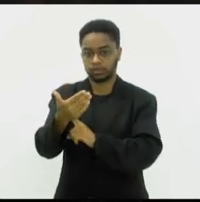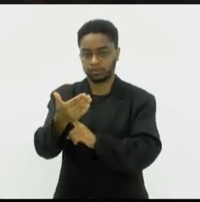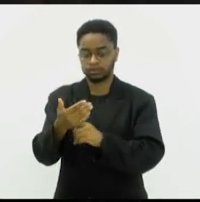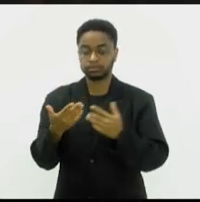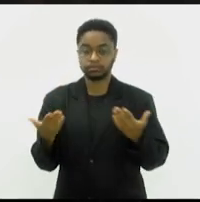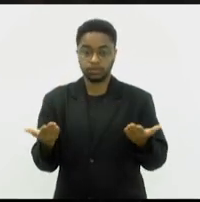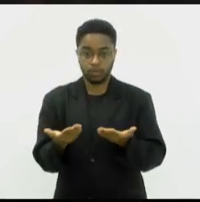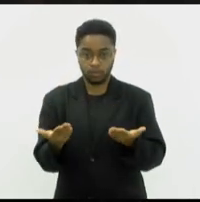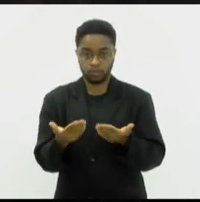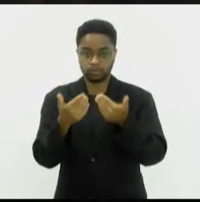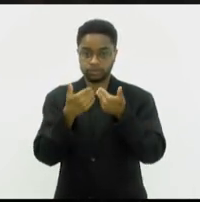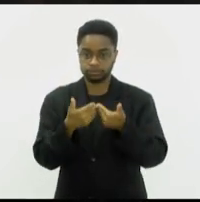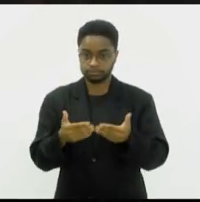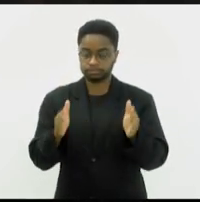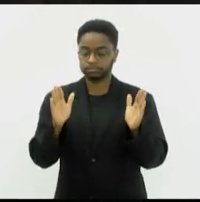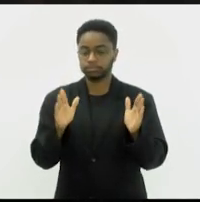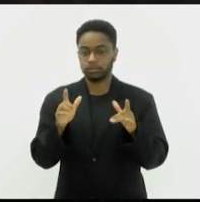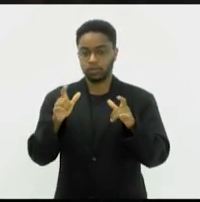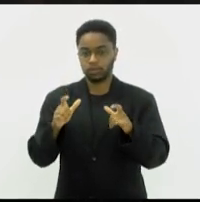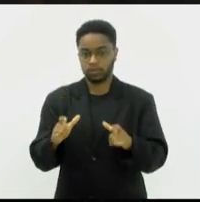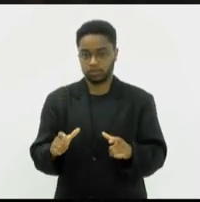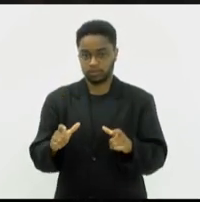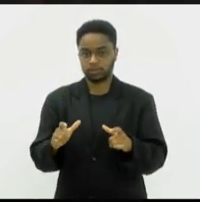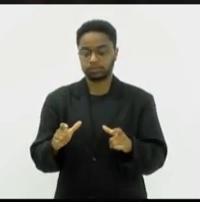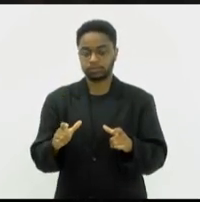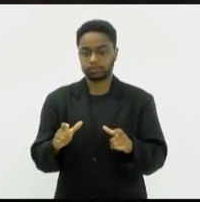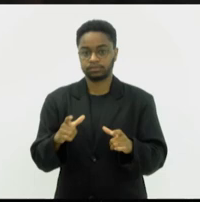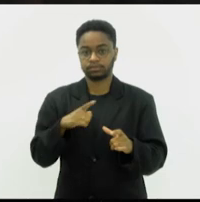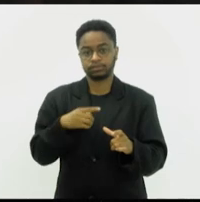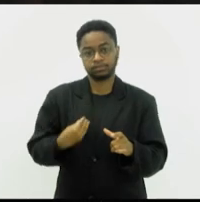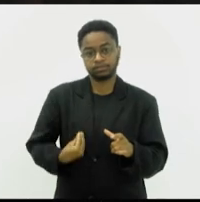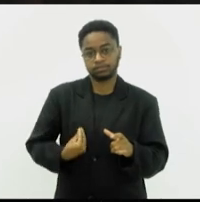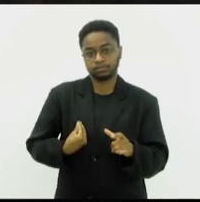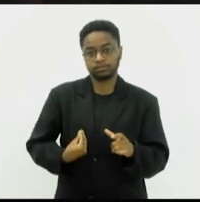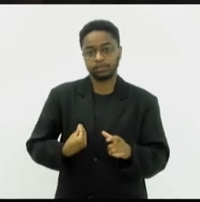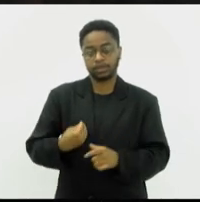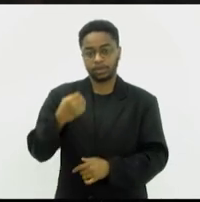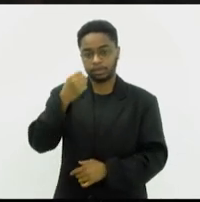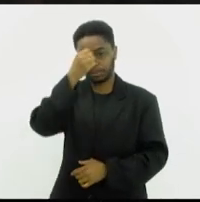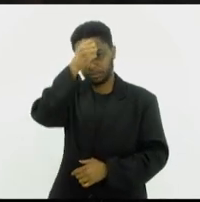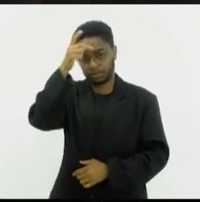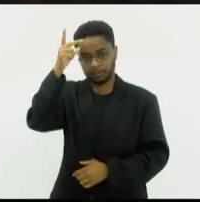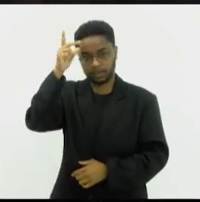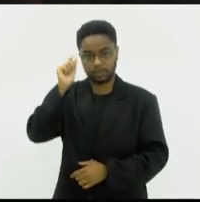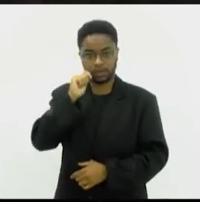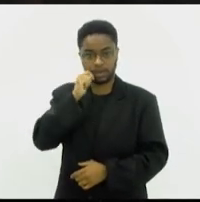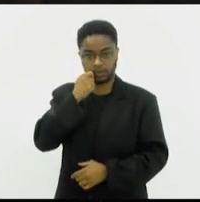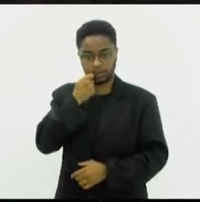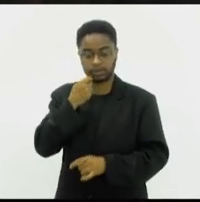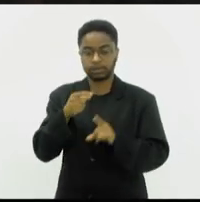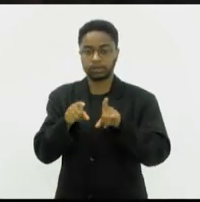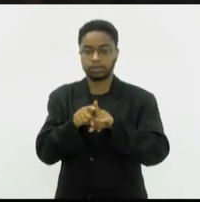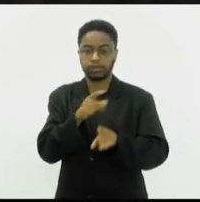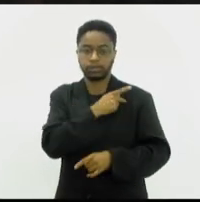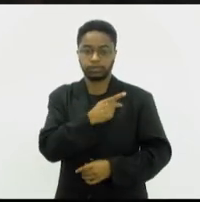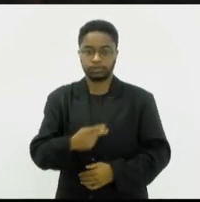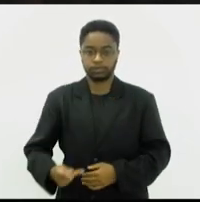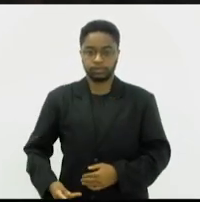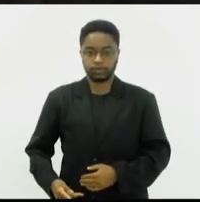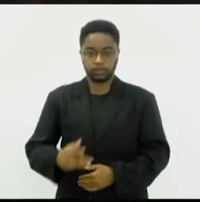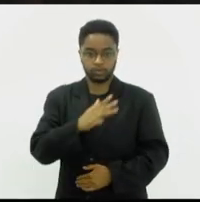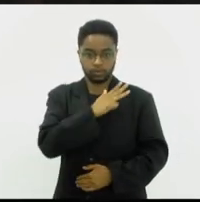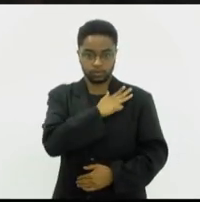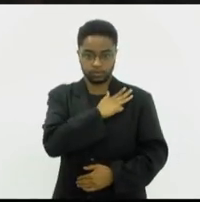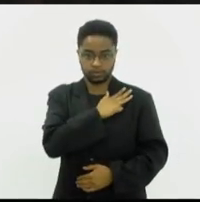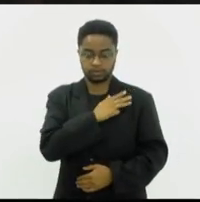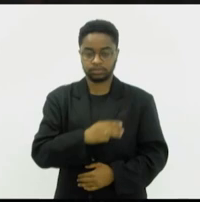inauguração, com a presença do prefeito Eduardo Paes e do presidente da República, Lula,